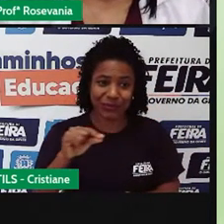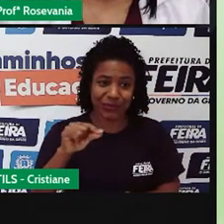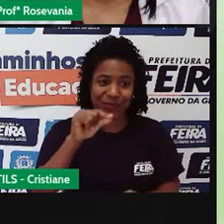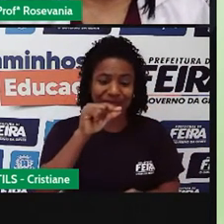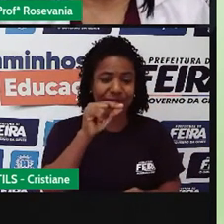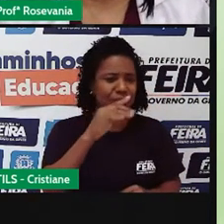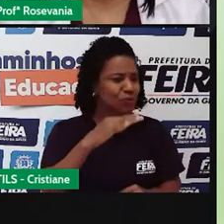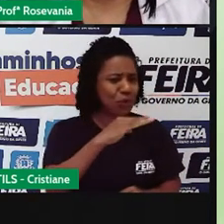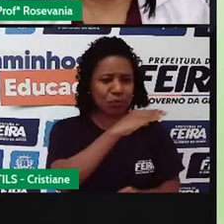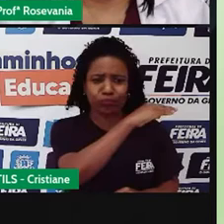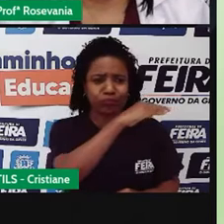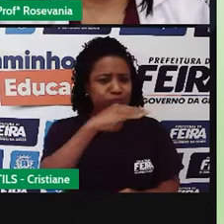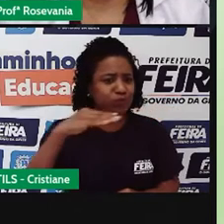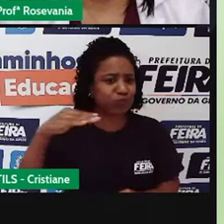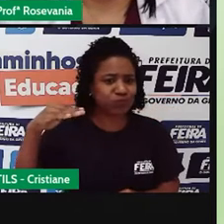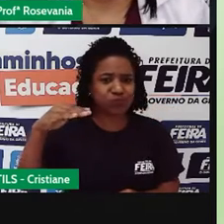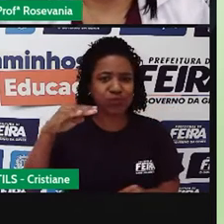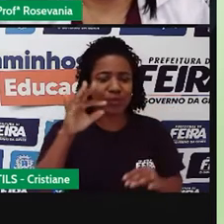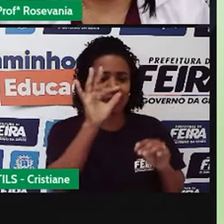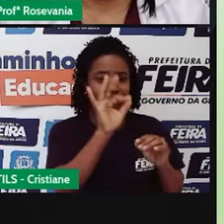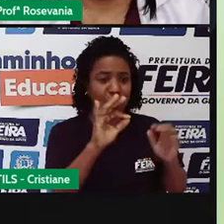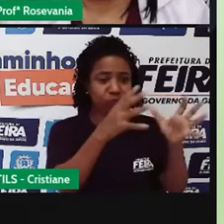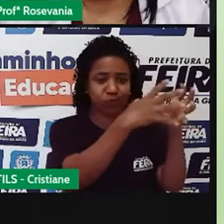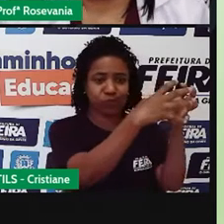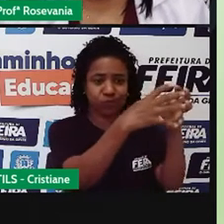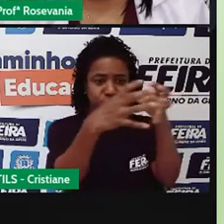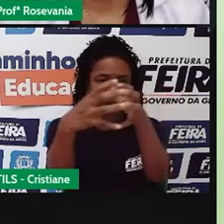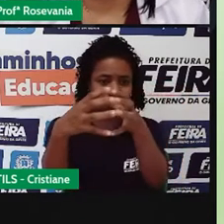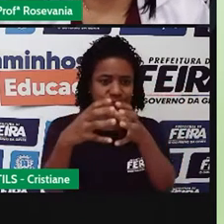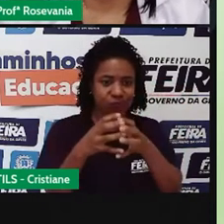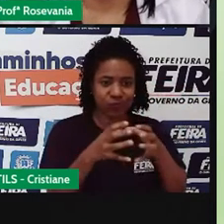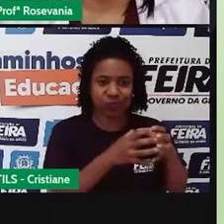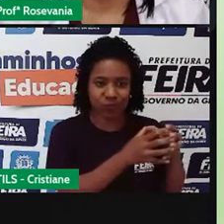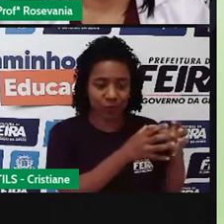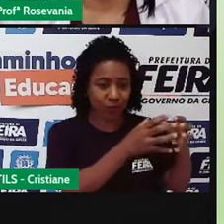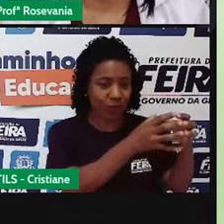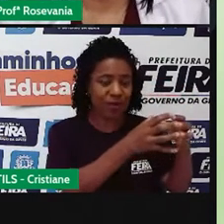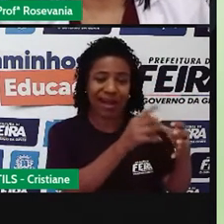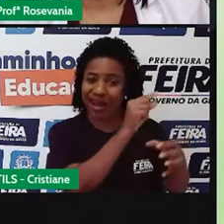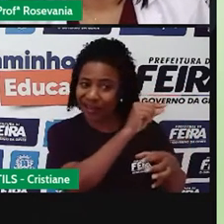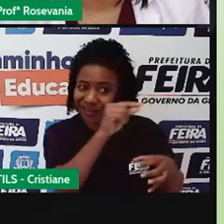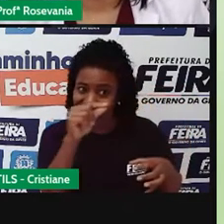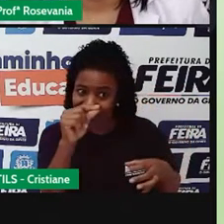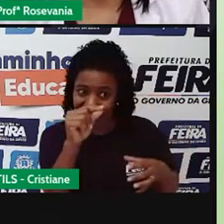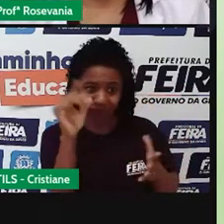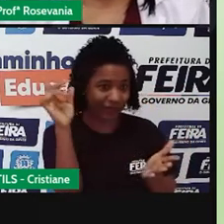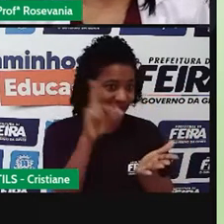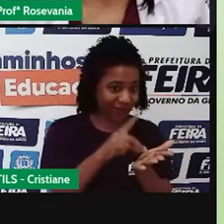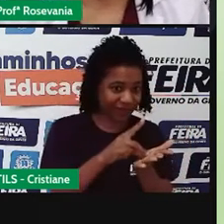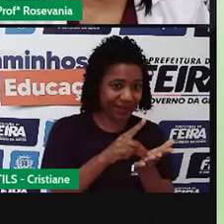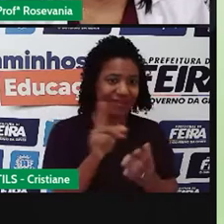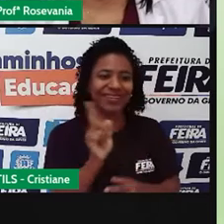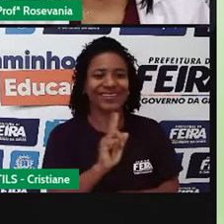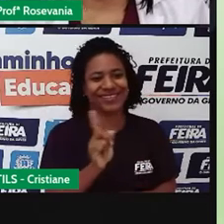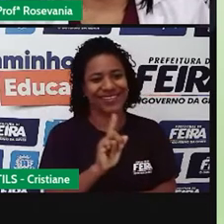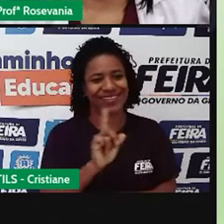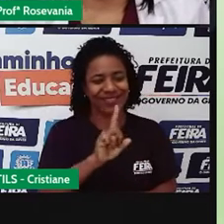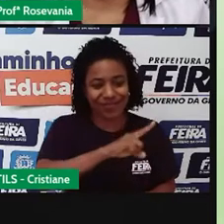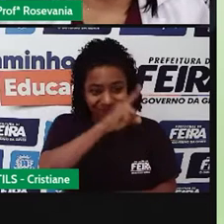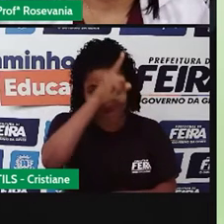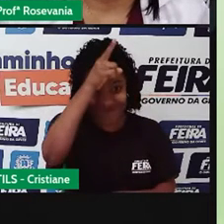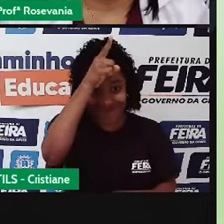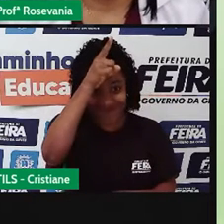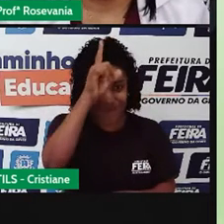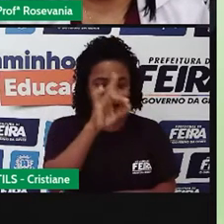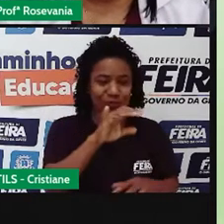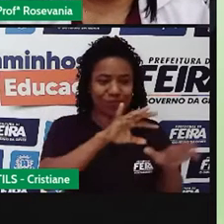eles são zonas de transição entre uma vegetação e outra, em qualquer canto que você encontrar, que você falar da vegetação, é uma zona de transição, que